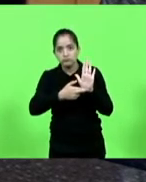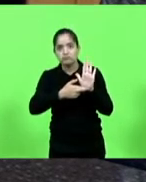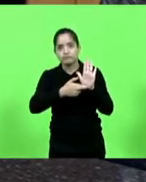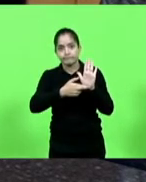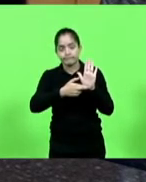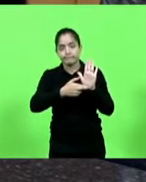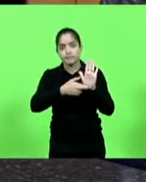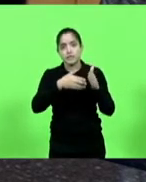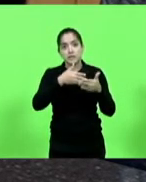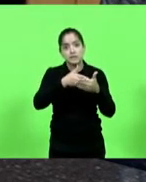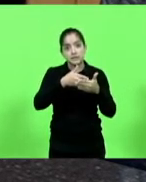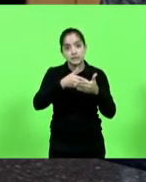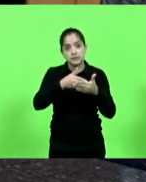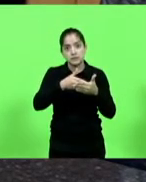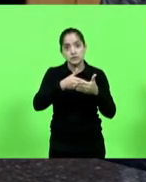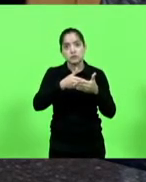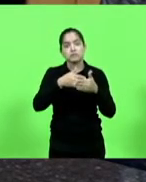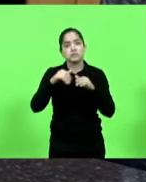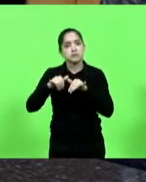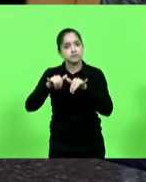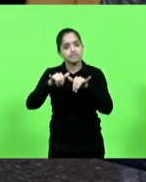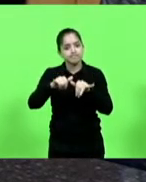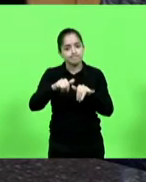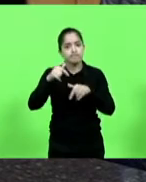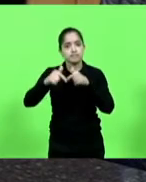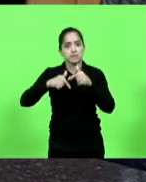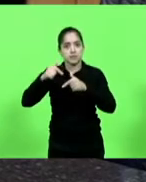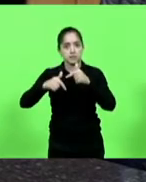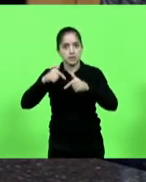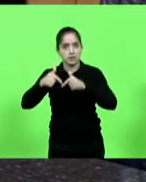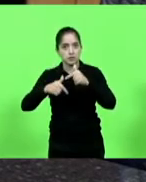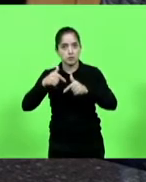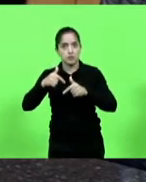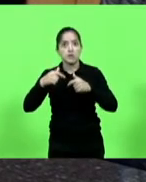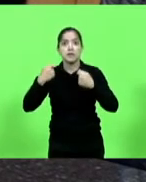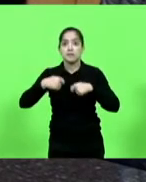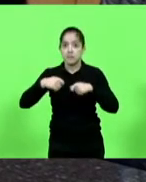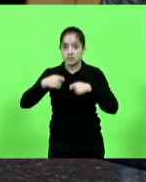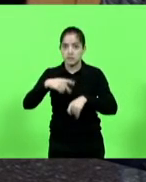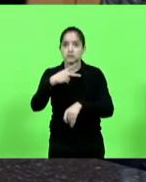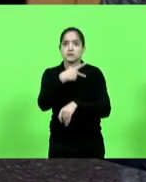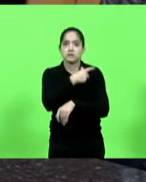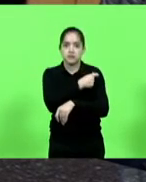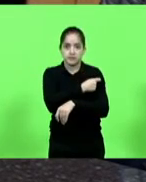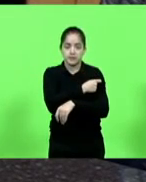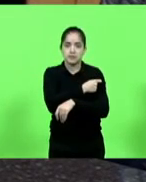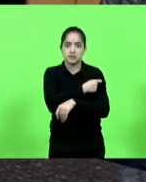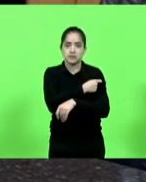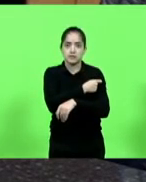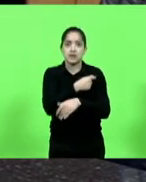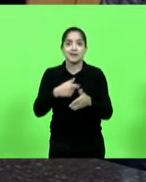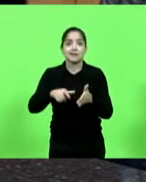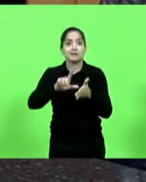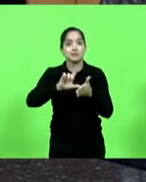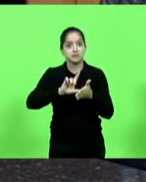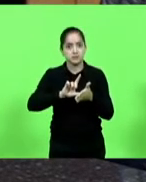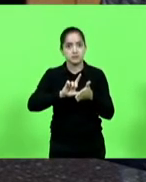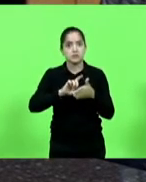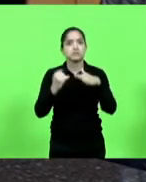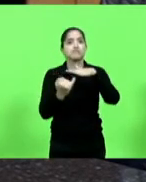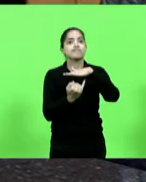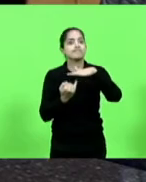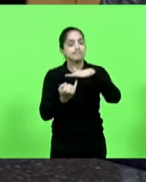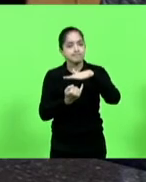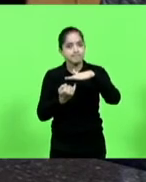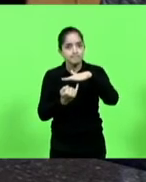pessoal dos supermercados é importante que seja o quanto antes imunizado pessoal das agroindústrias por